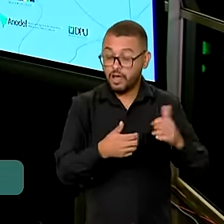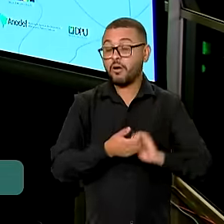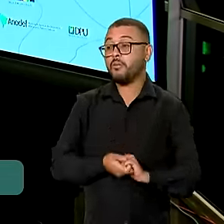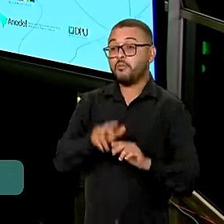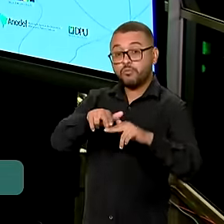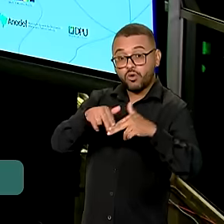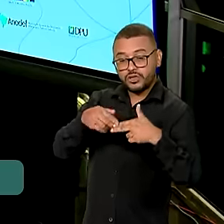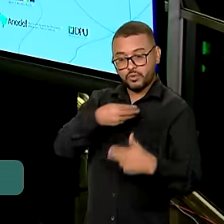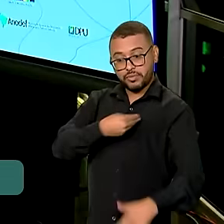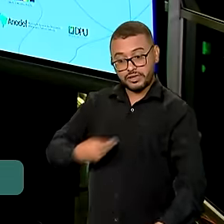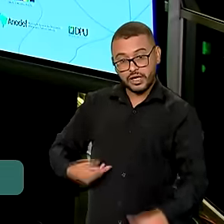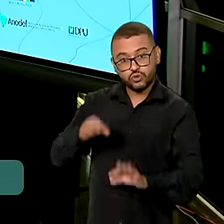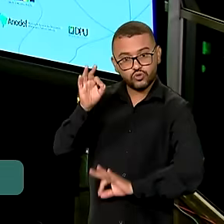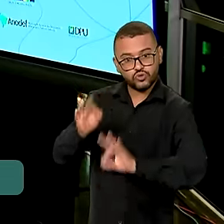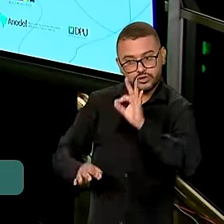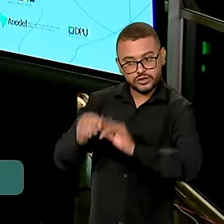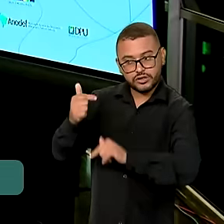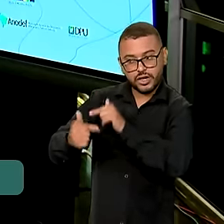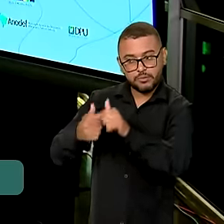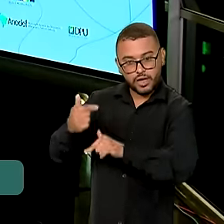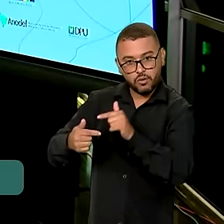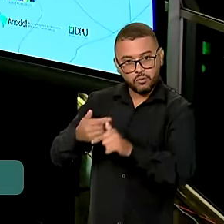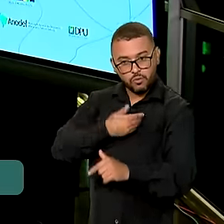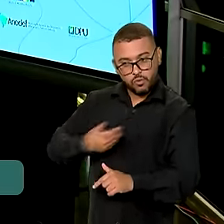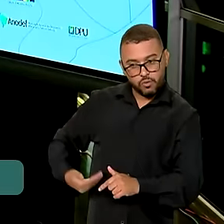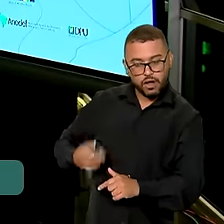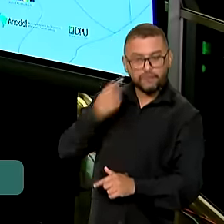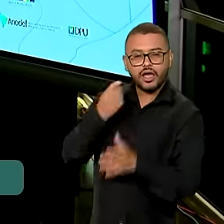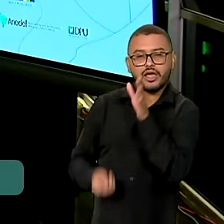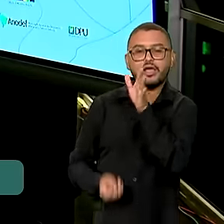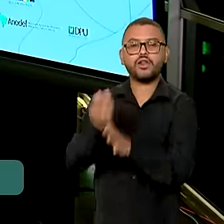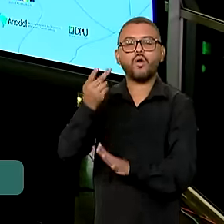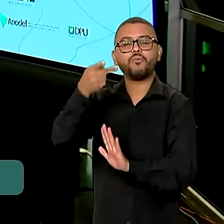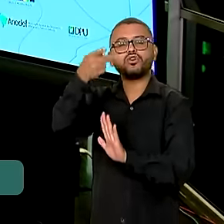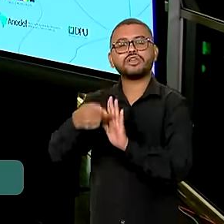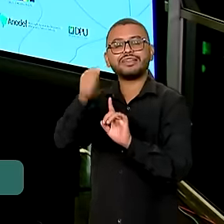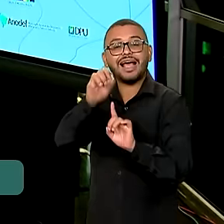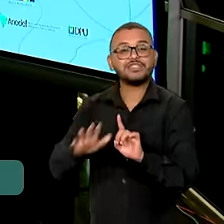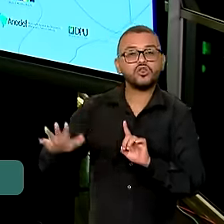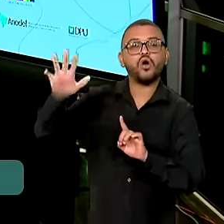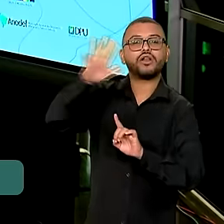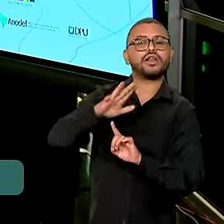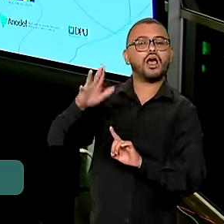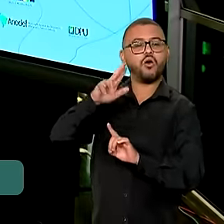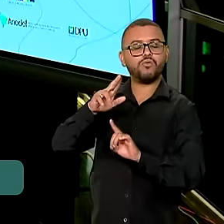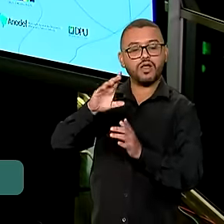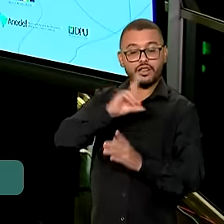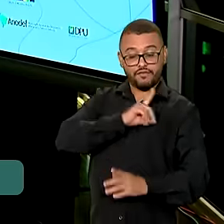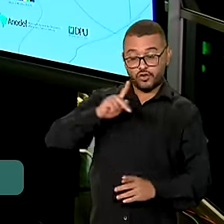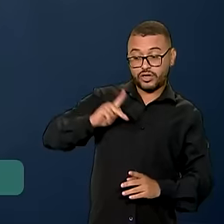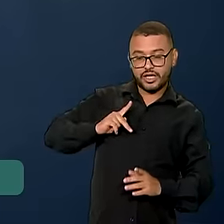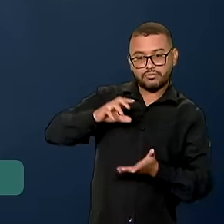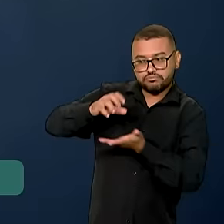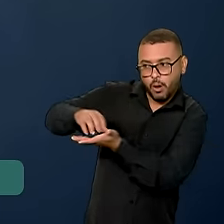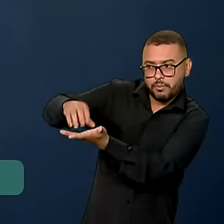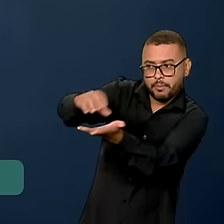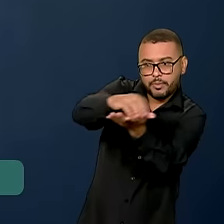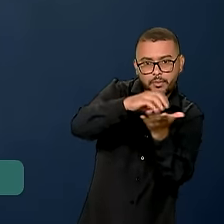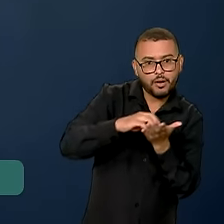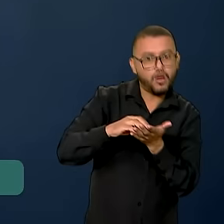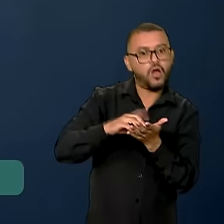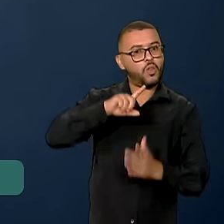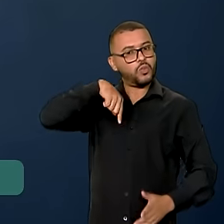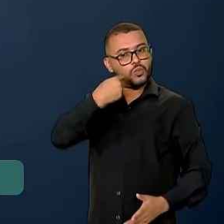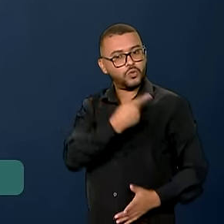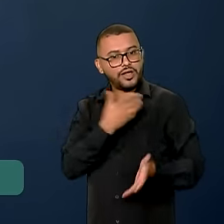que o Ministério da Justiça e Segurança Pública lançou o Plano Nacional Defensoria em todos os cantos. Nós vamos